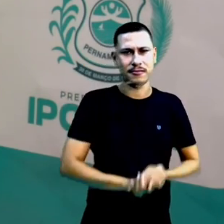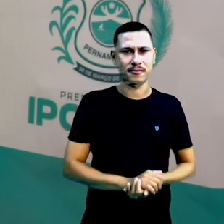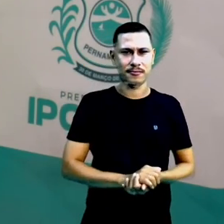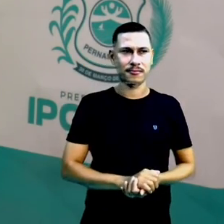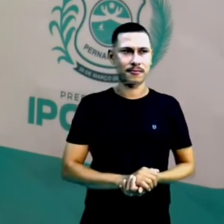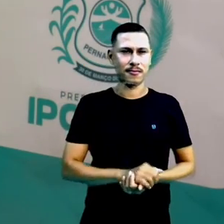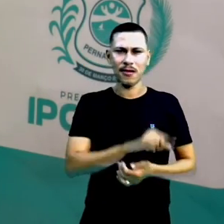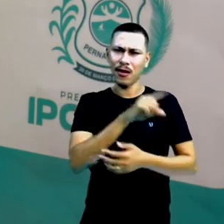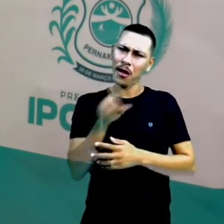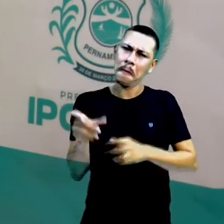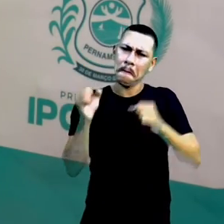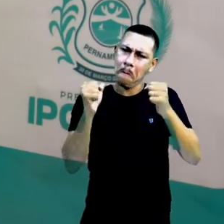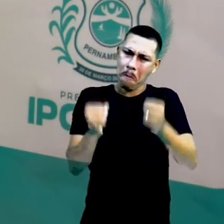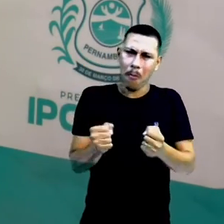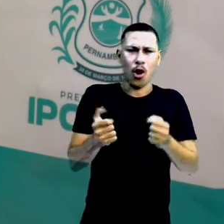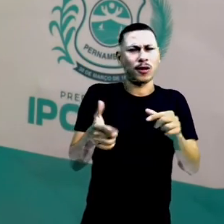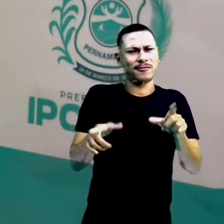aquele,